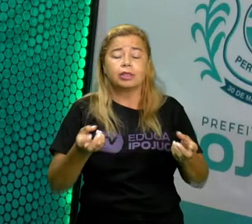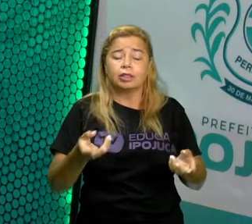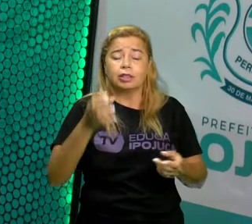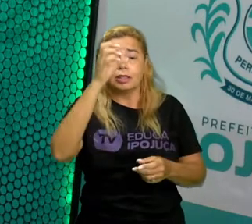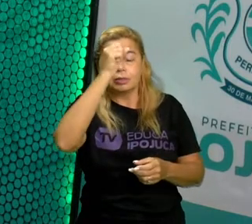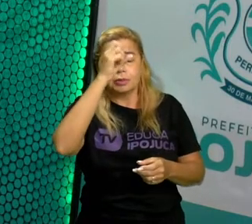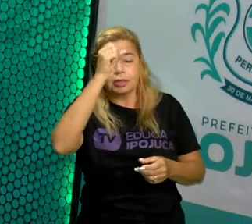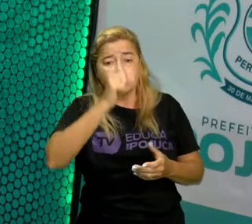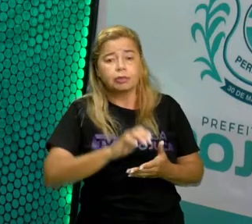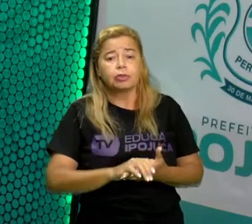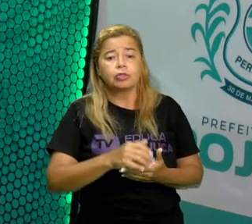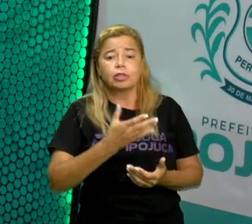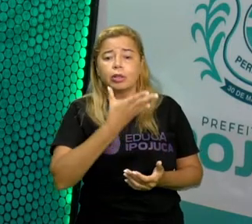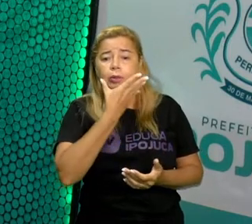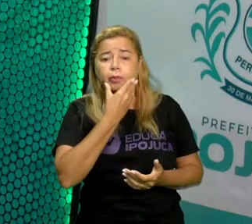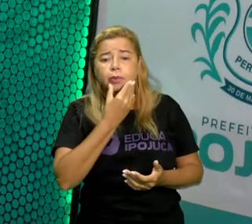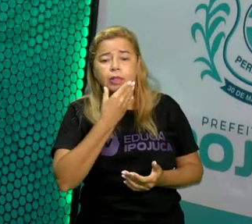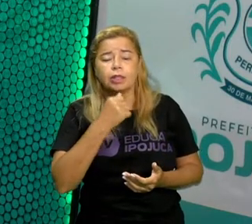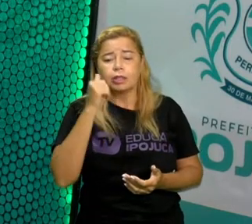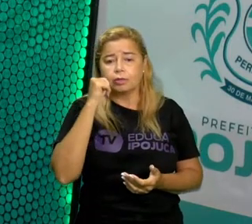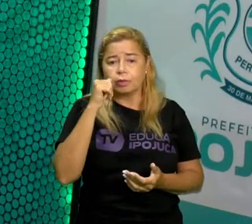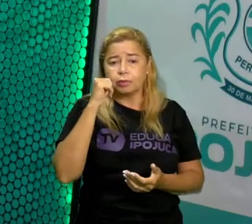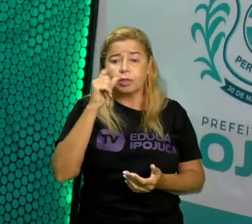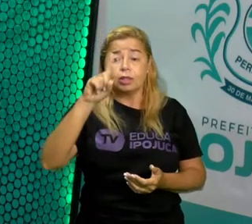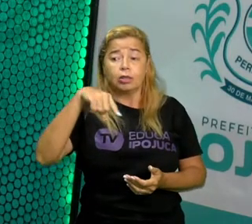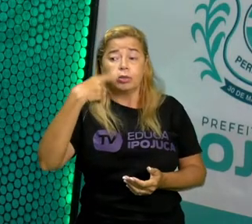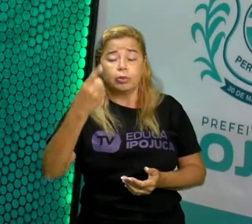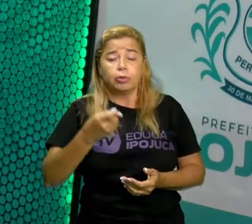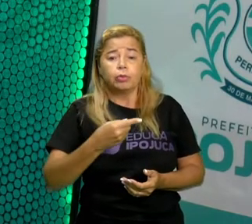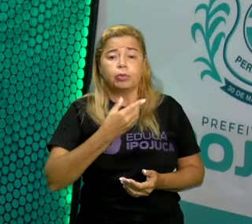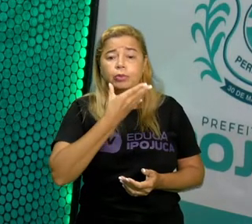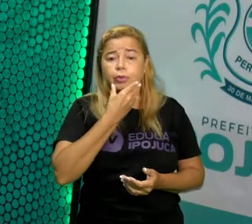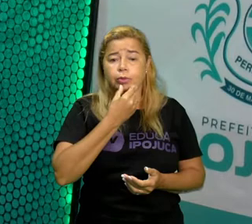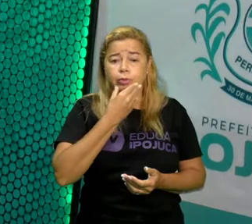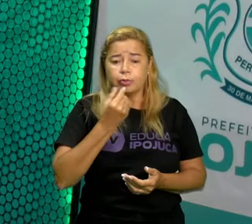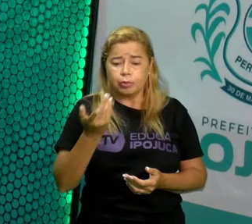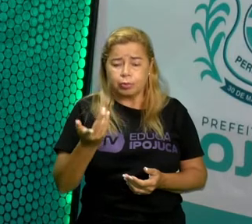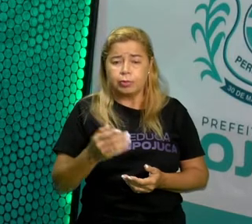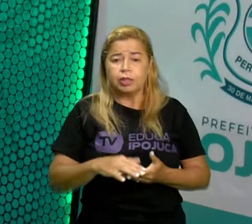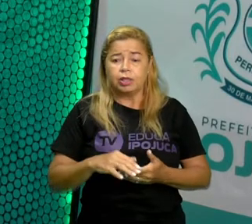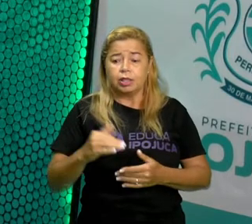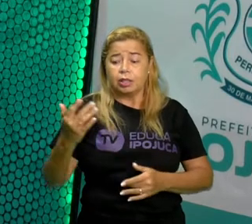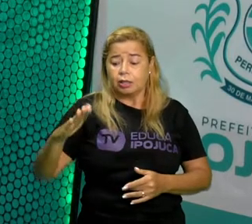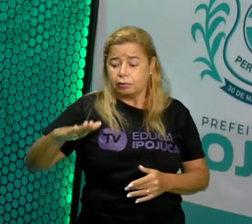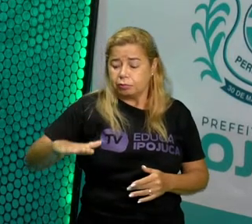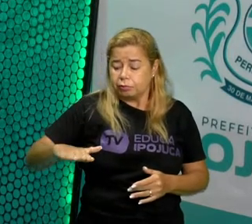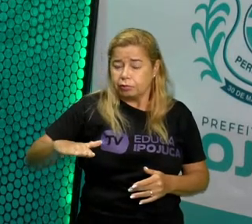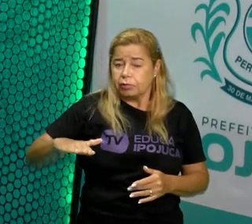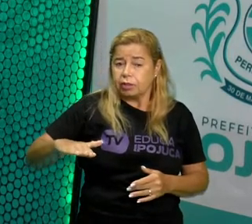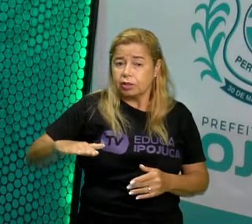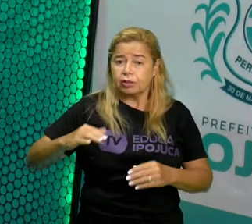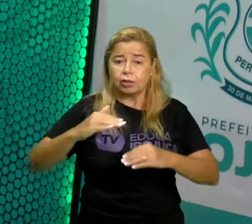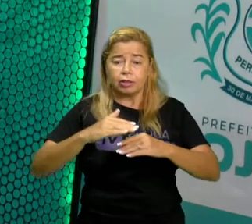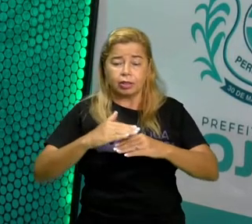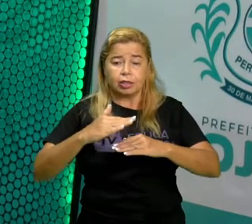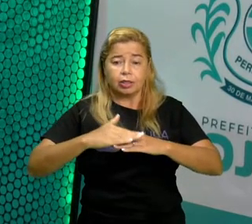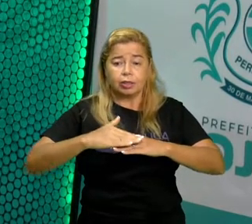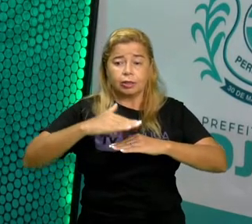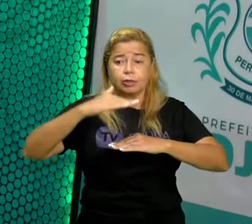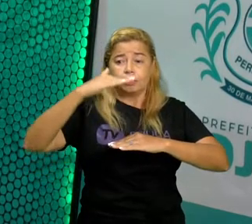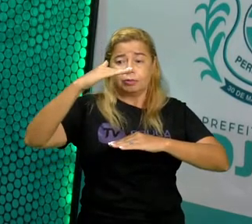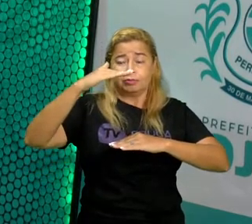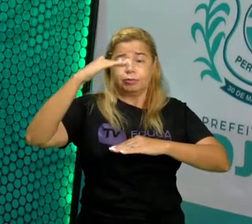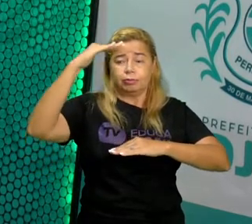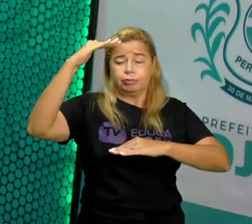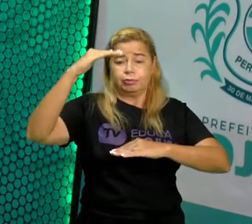e Paulo foi exposto em uma ordem crescente, do menor para o maior, através da sua